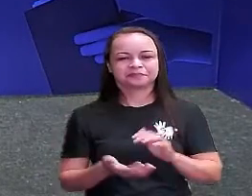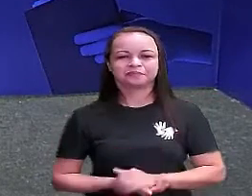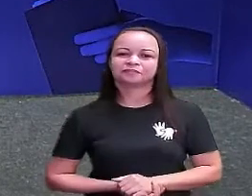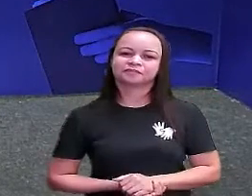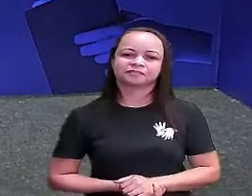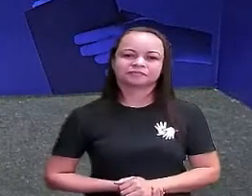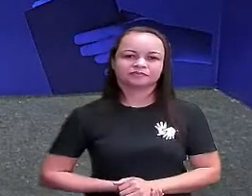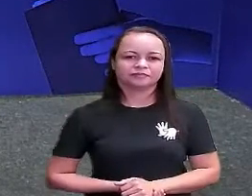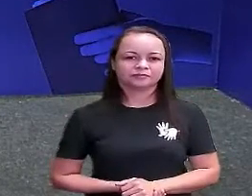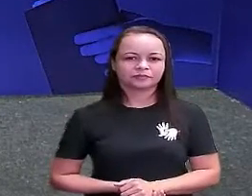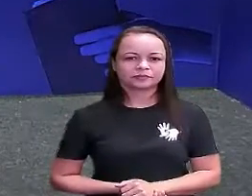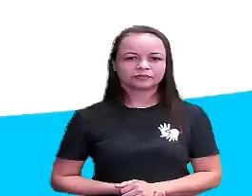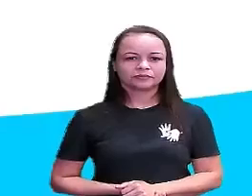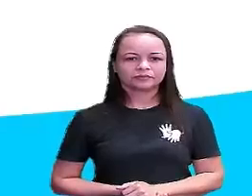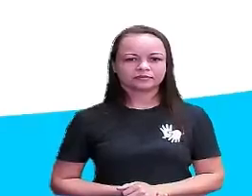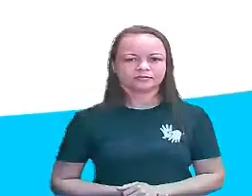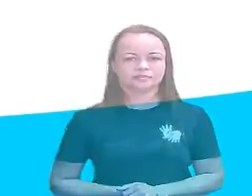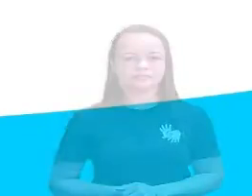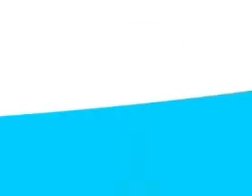Tchau tchau